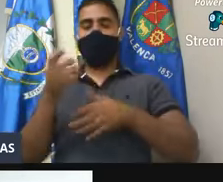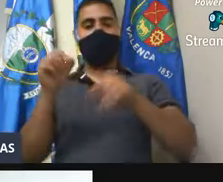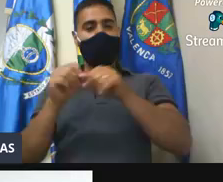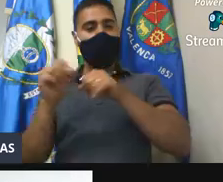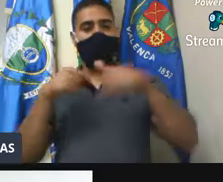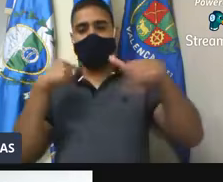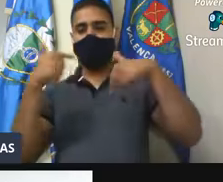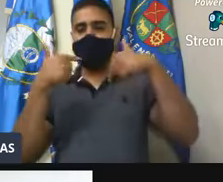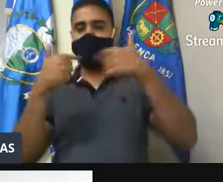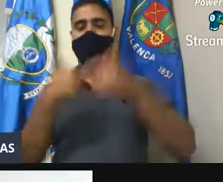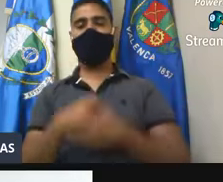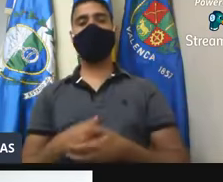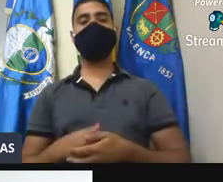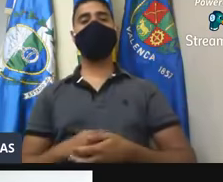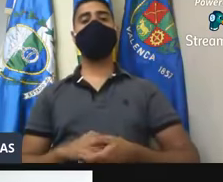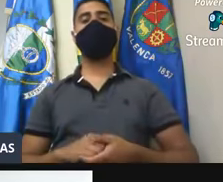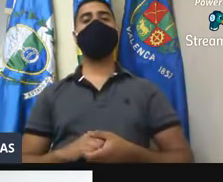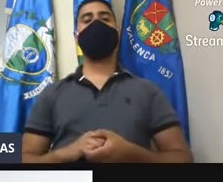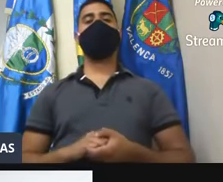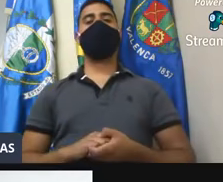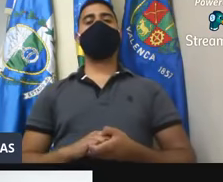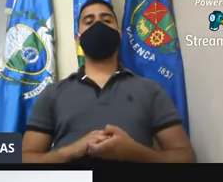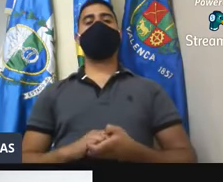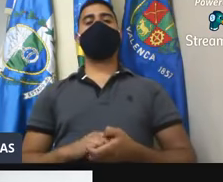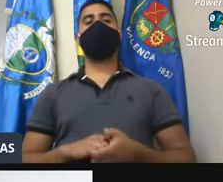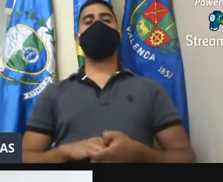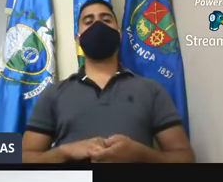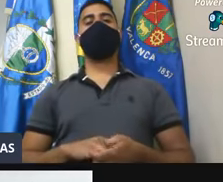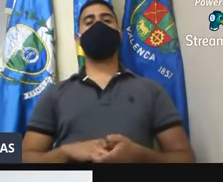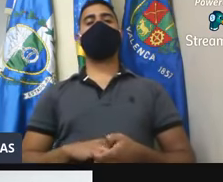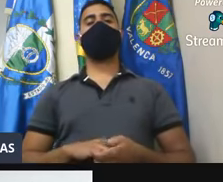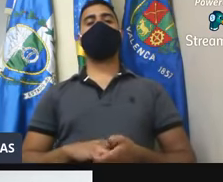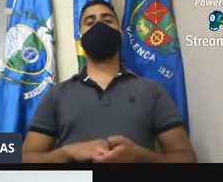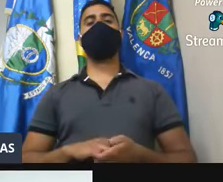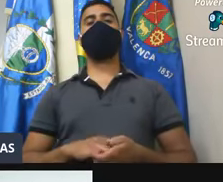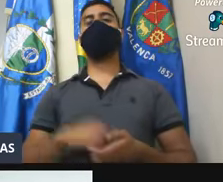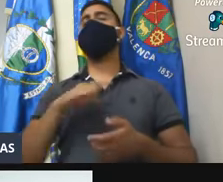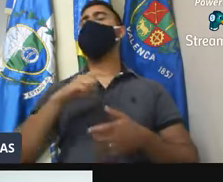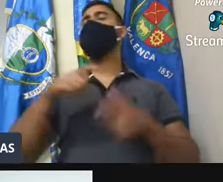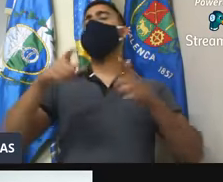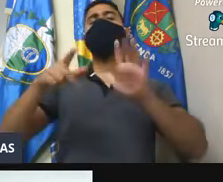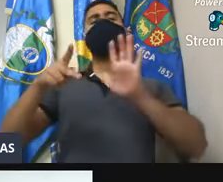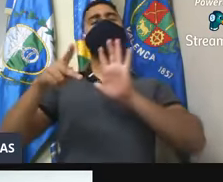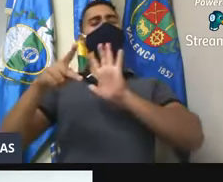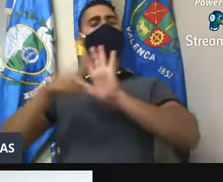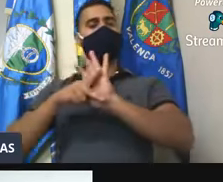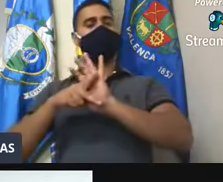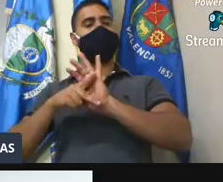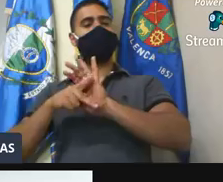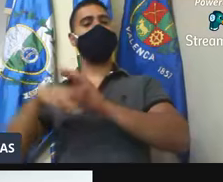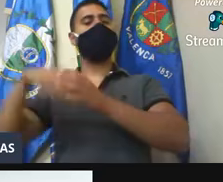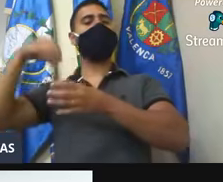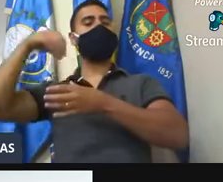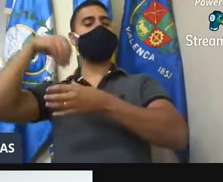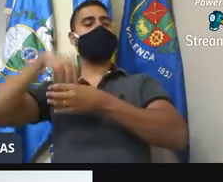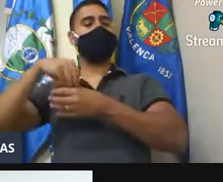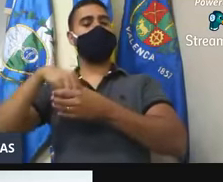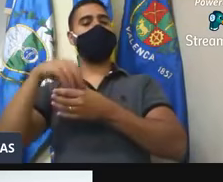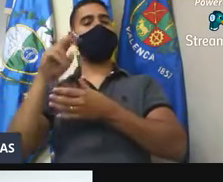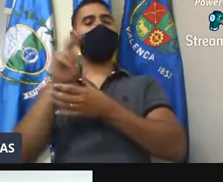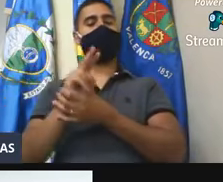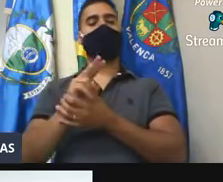como aquela área possa ter a sua, vamos dizer assim, sua, sua sede própria dentro do nosso município de Valença.